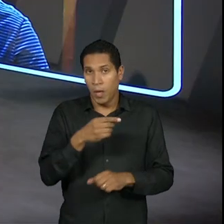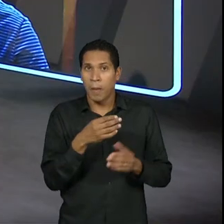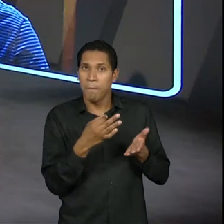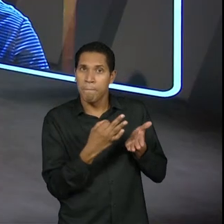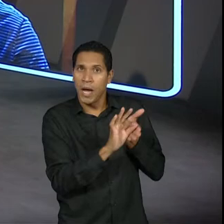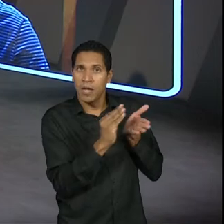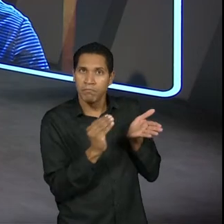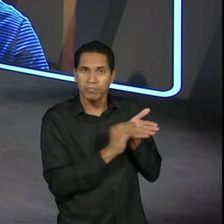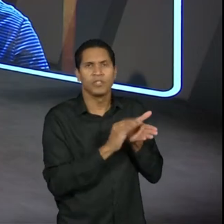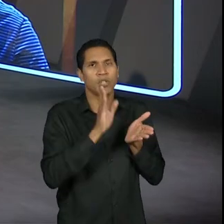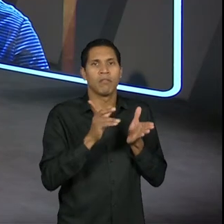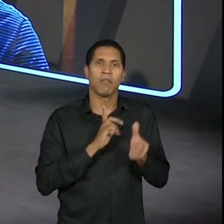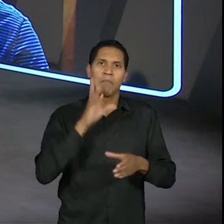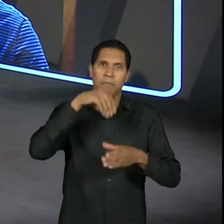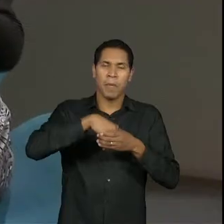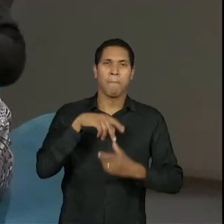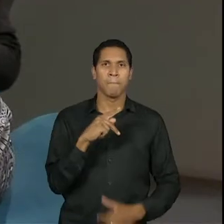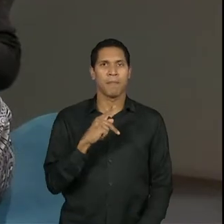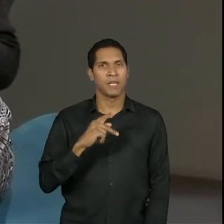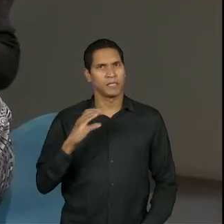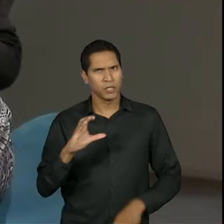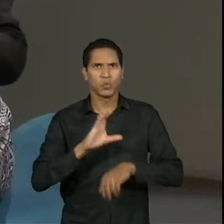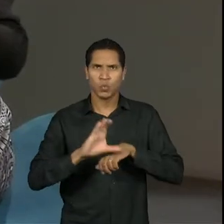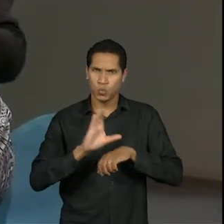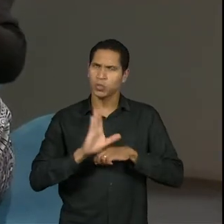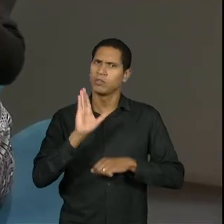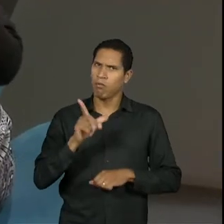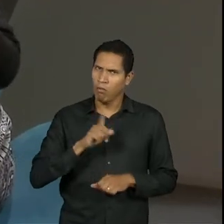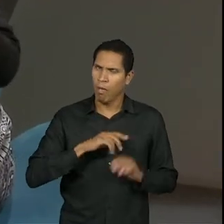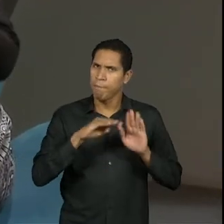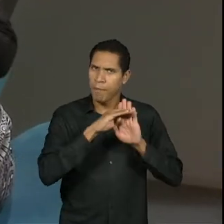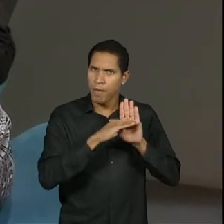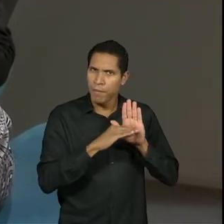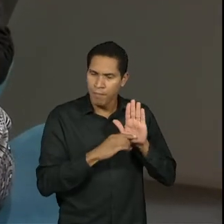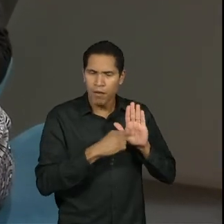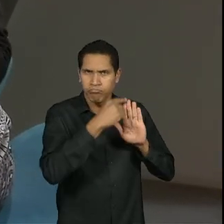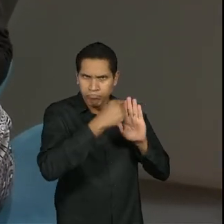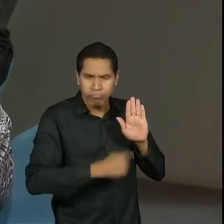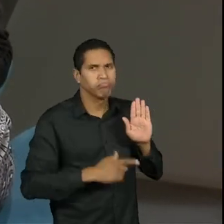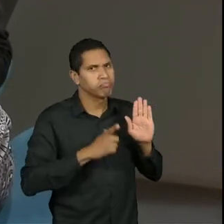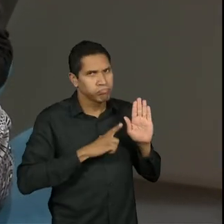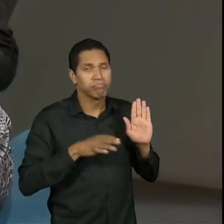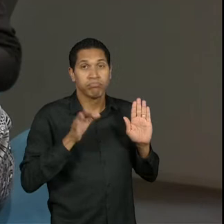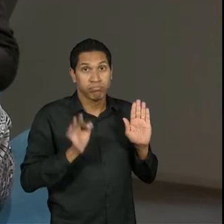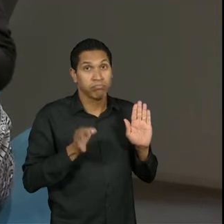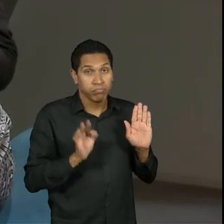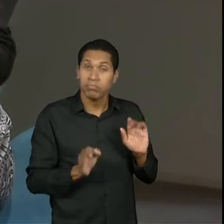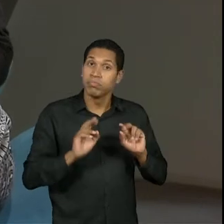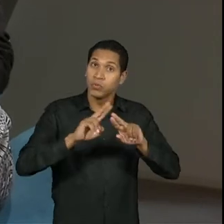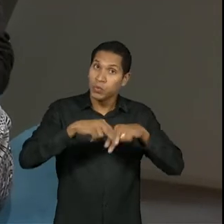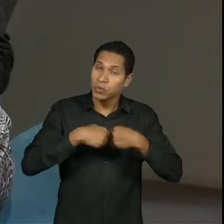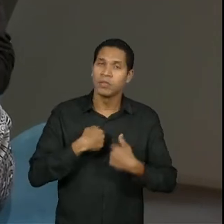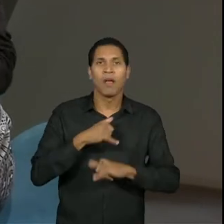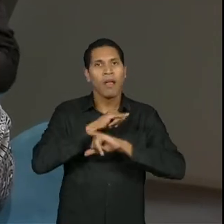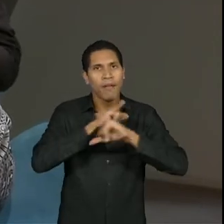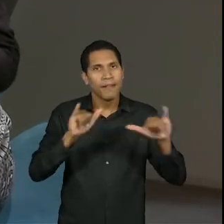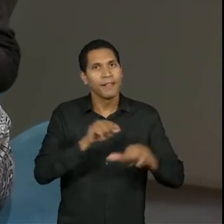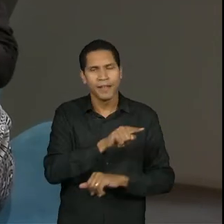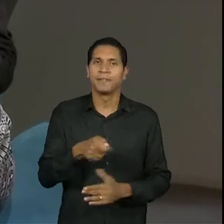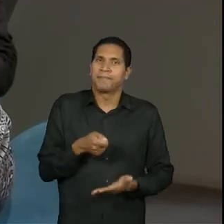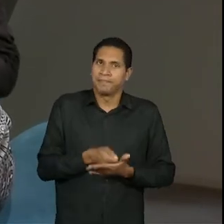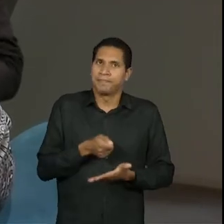PPC dos cursos. Perfeito. Elas sempre estiveram lá, né? E elas são, como você mesmo disse, mas só reforçando, elas são obrigatórias